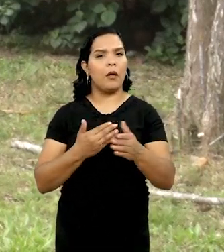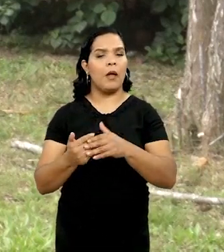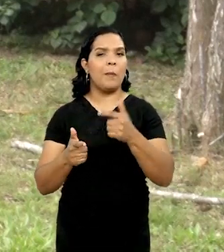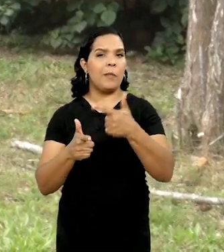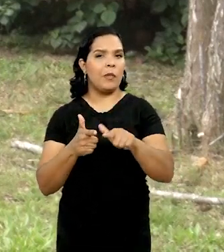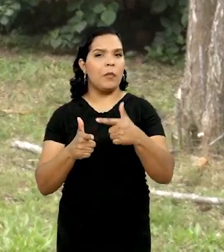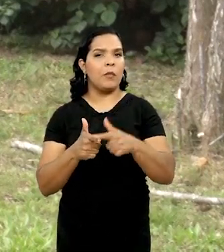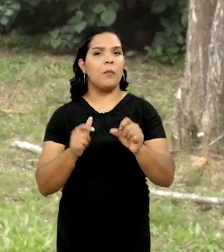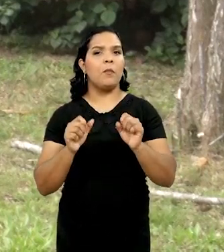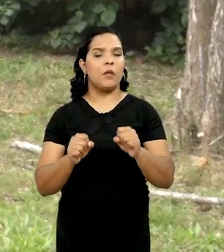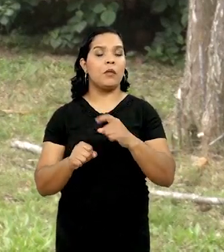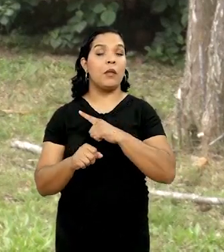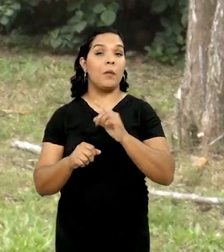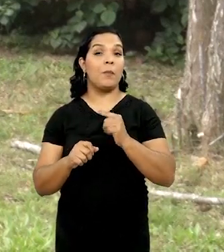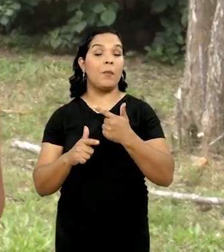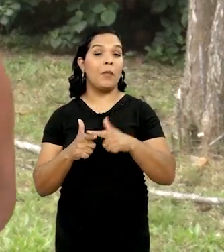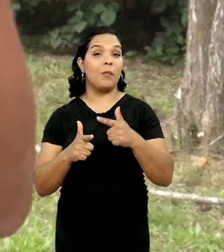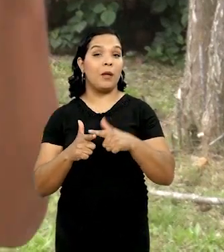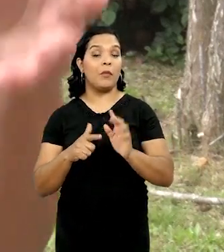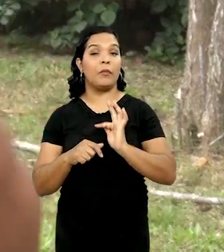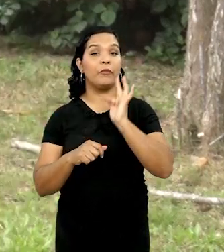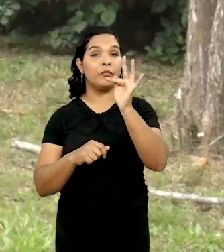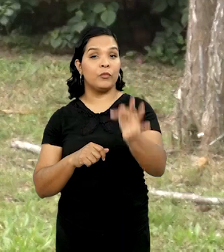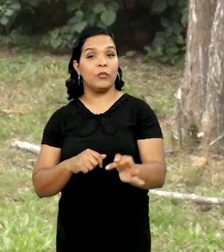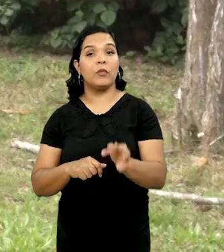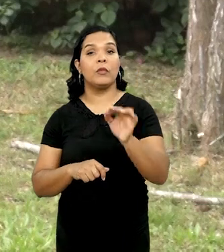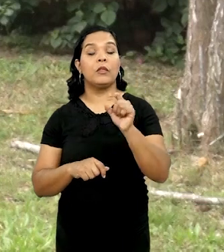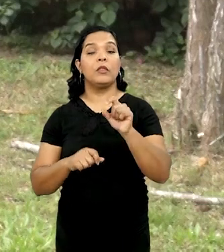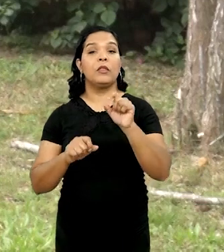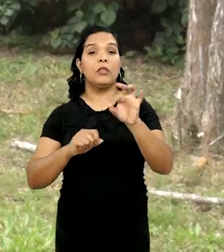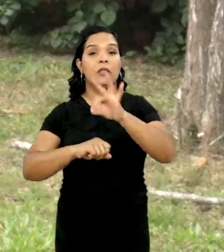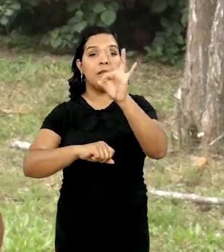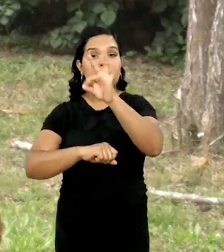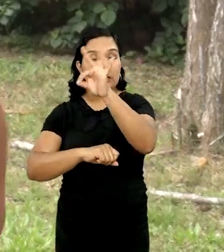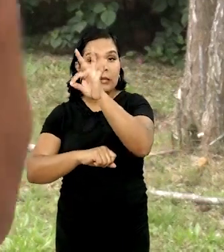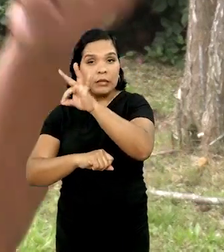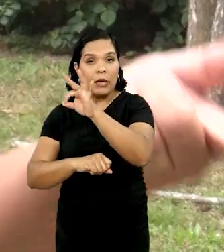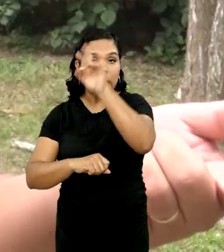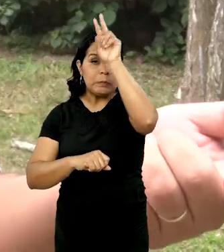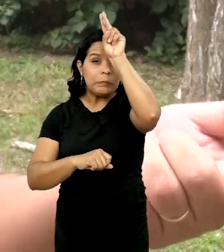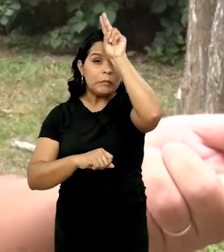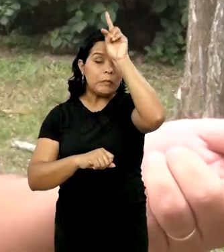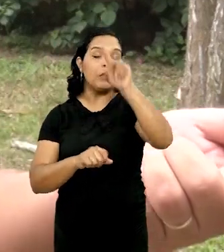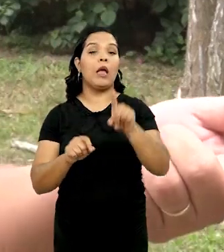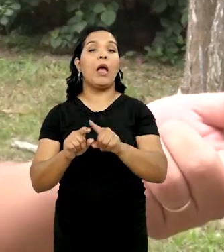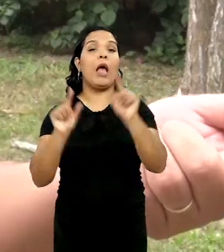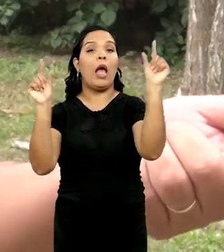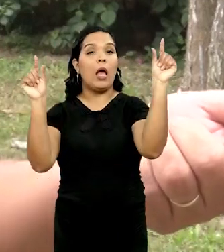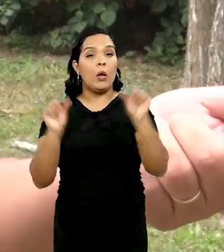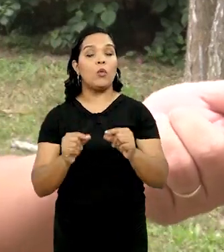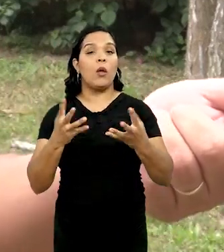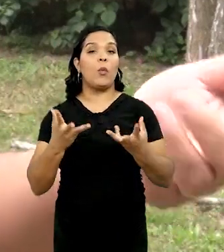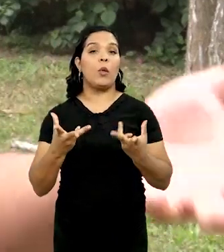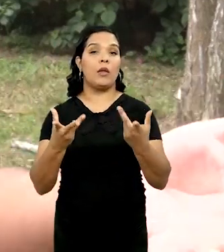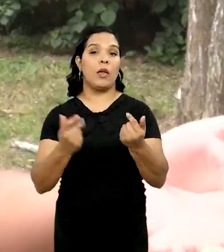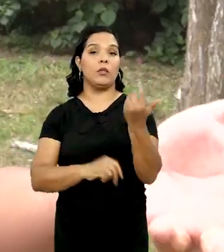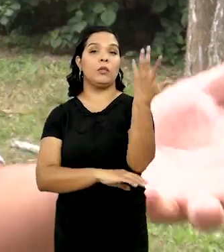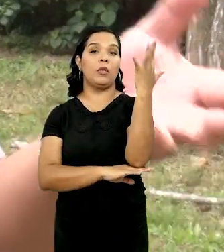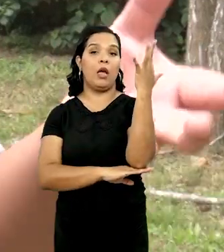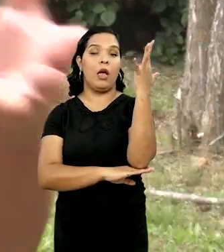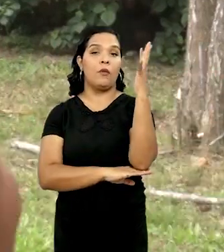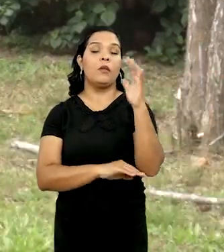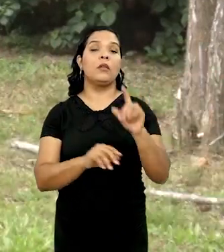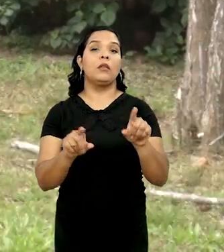gera, pode gerar infecções, pode gerar ataques de insetos, e isso reduz a qualidade da